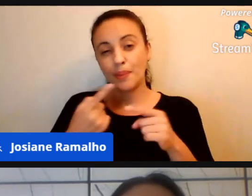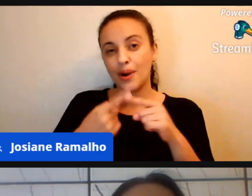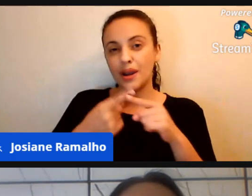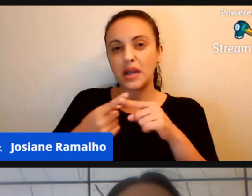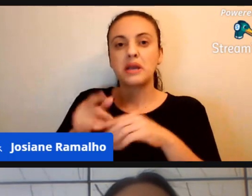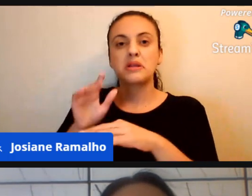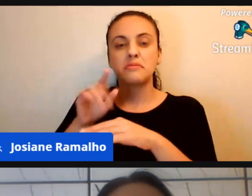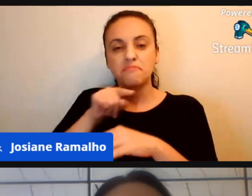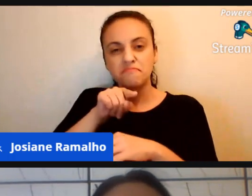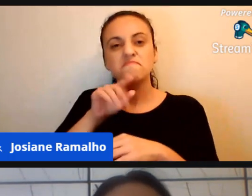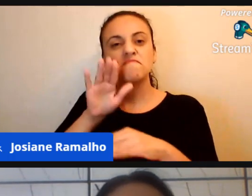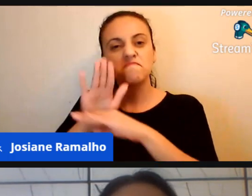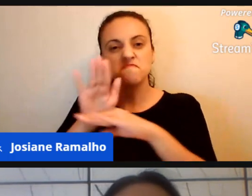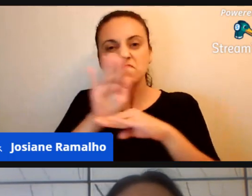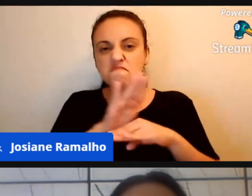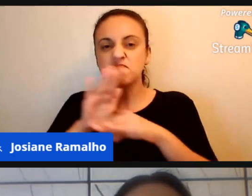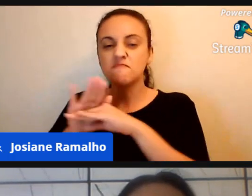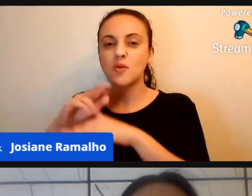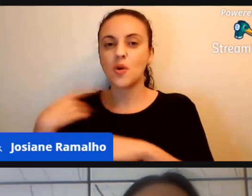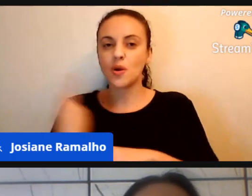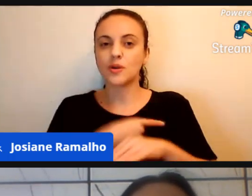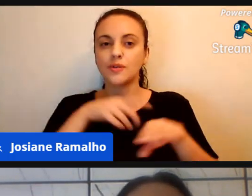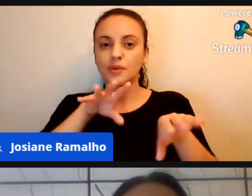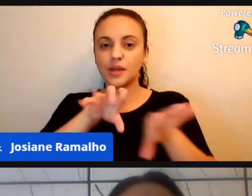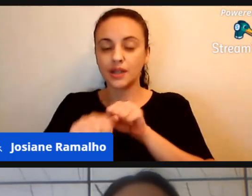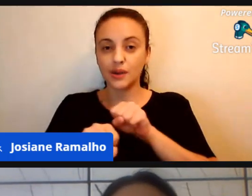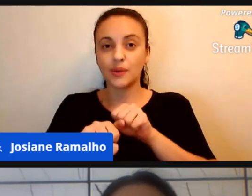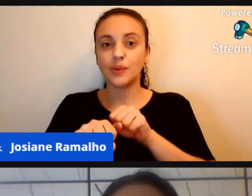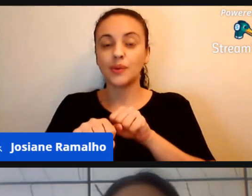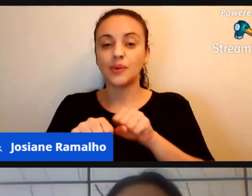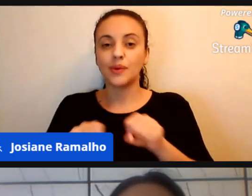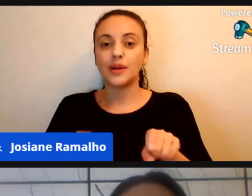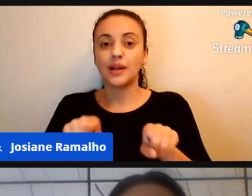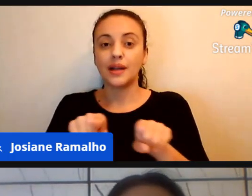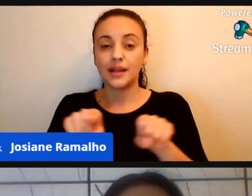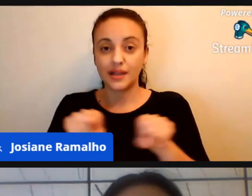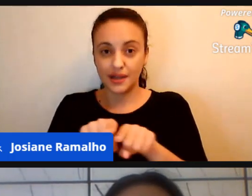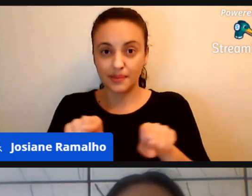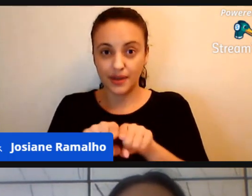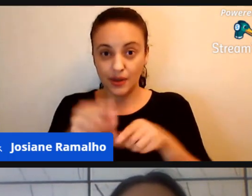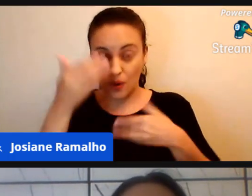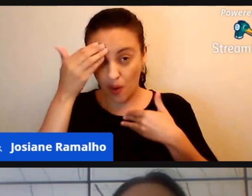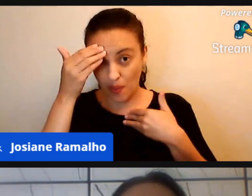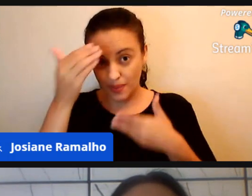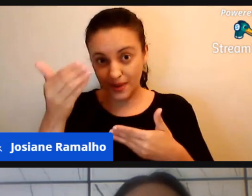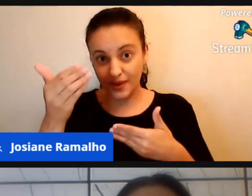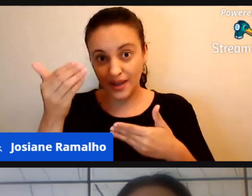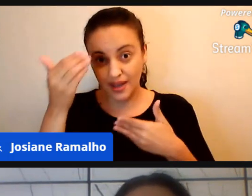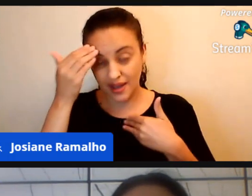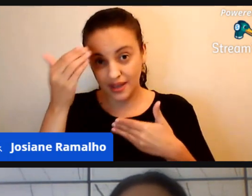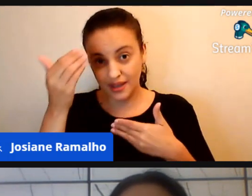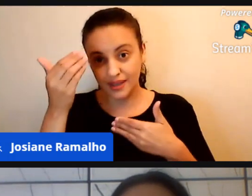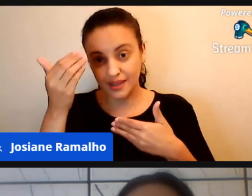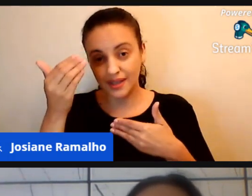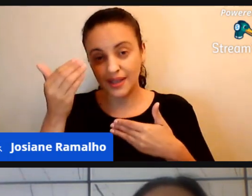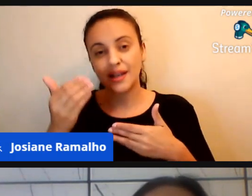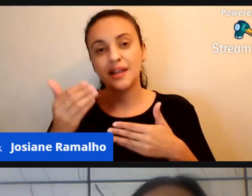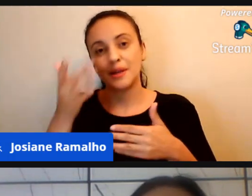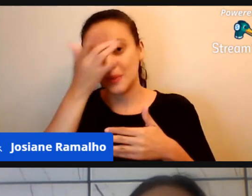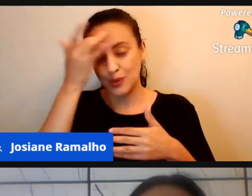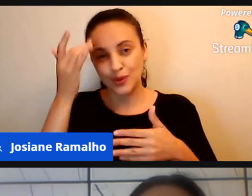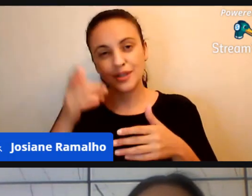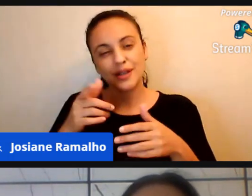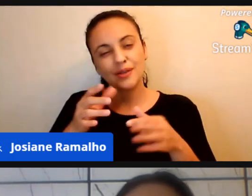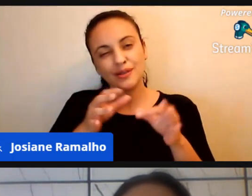nossa formação, e também não deixando de agradecer os facilitadores, que nos ajudaram a realizar essa formação,